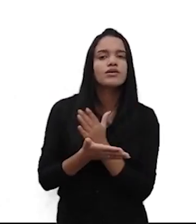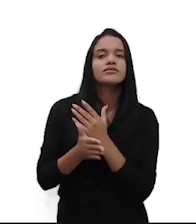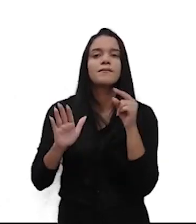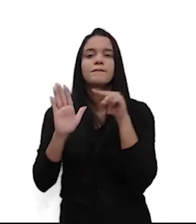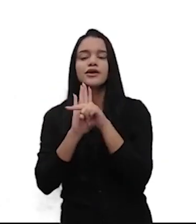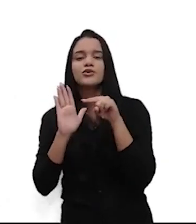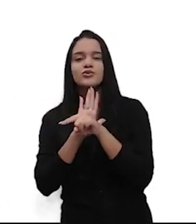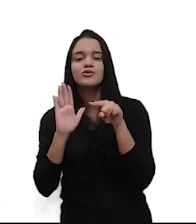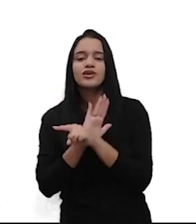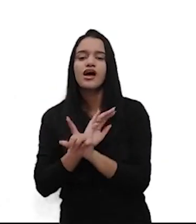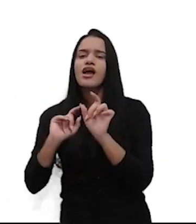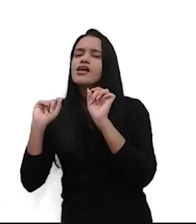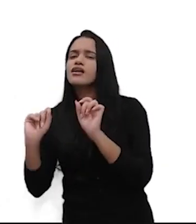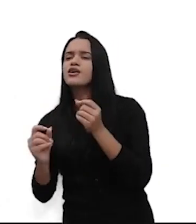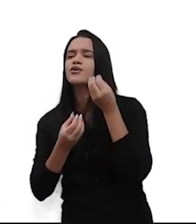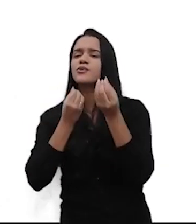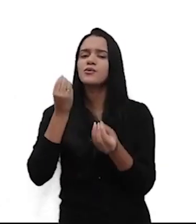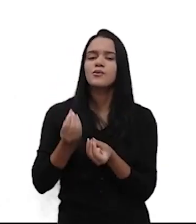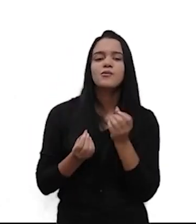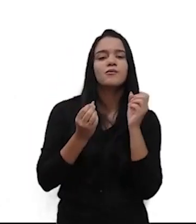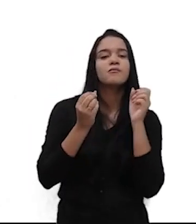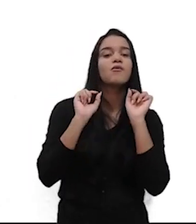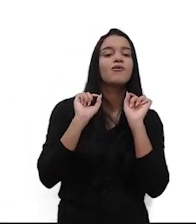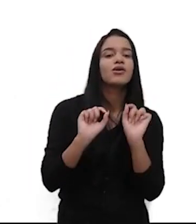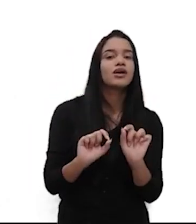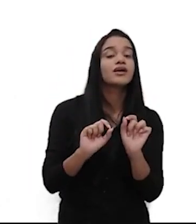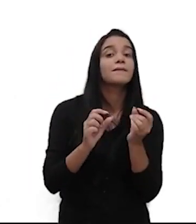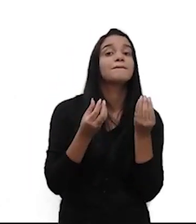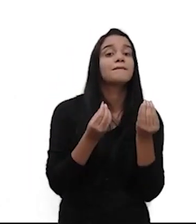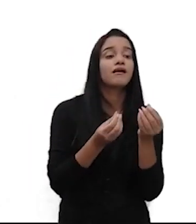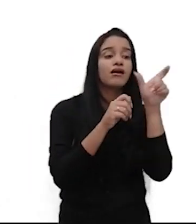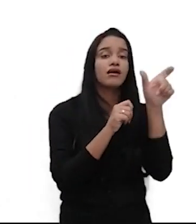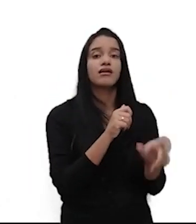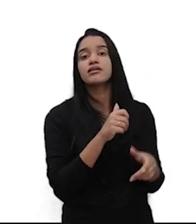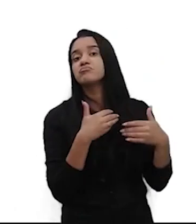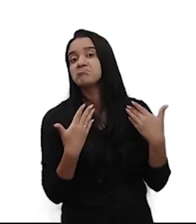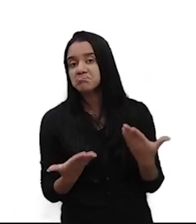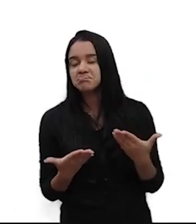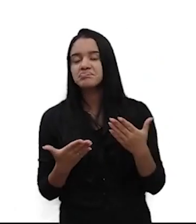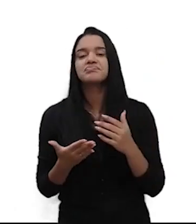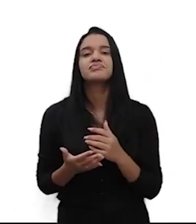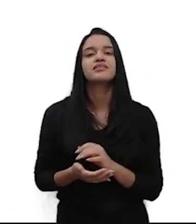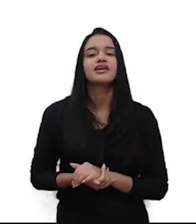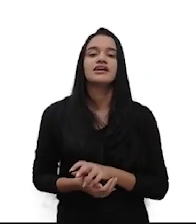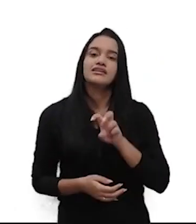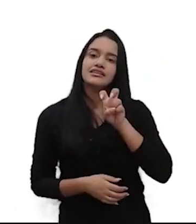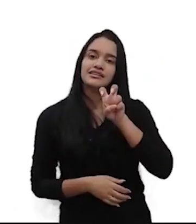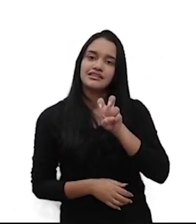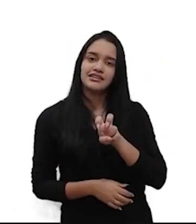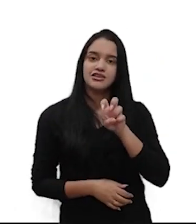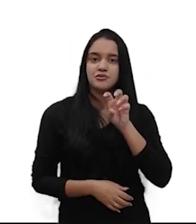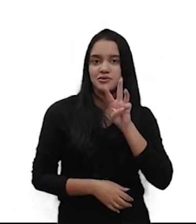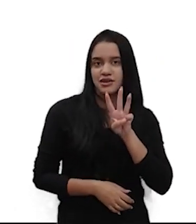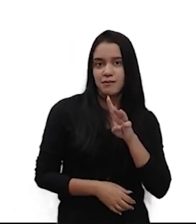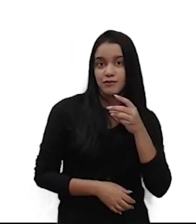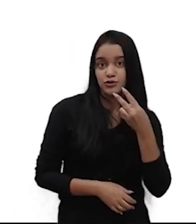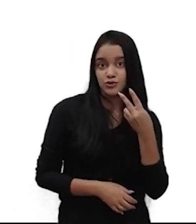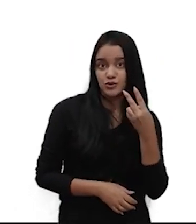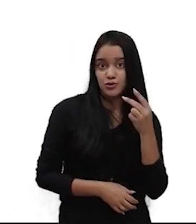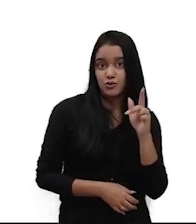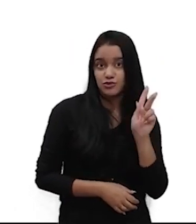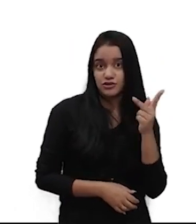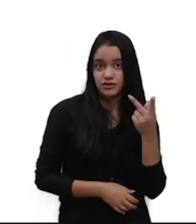Quanto? Se assemelha muito com uma ferramenta também chamada 5W2H. Então, eu gostaria que você analisasse o primeiro campo.